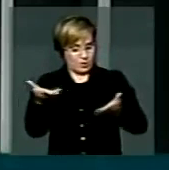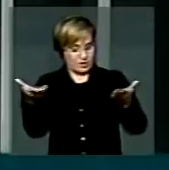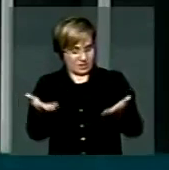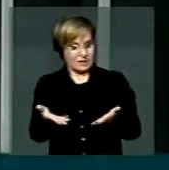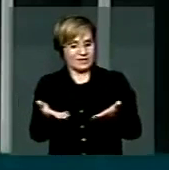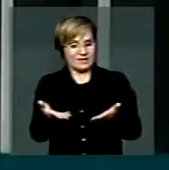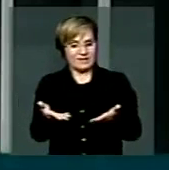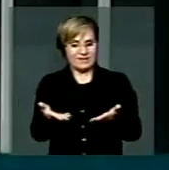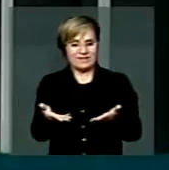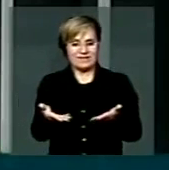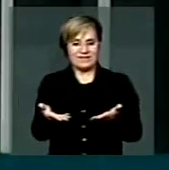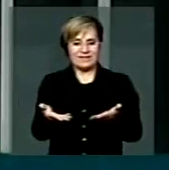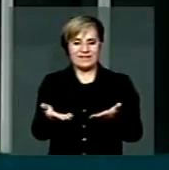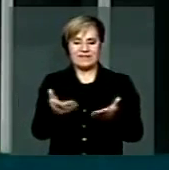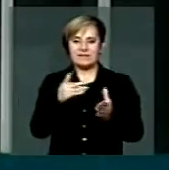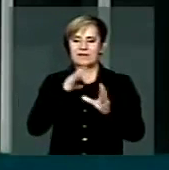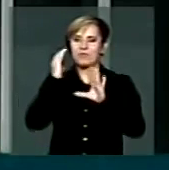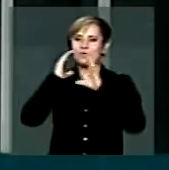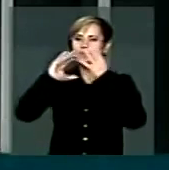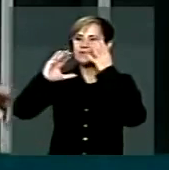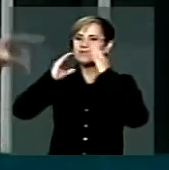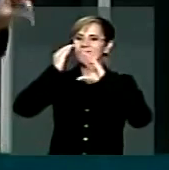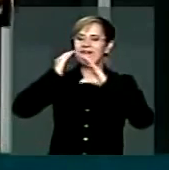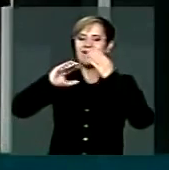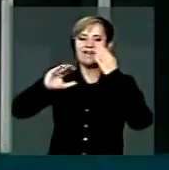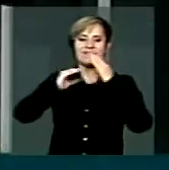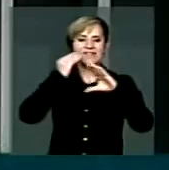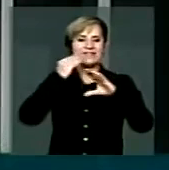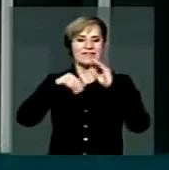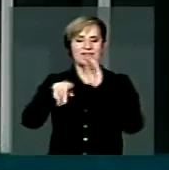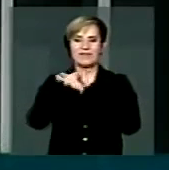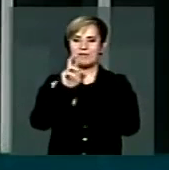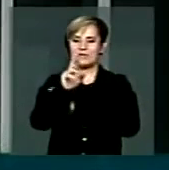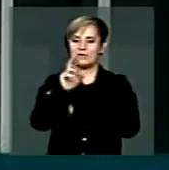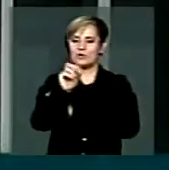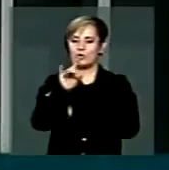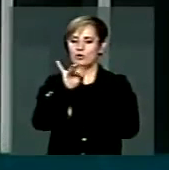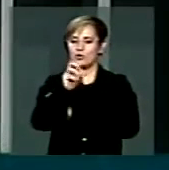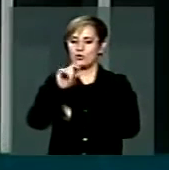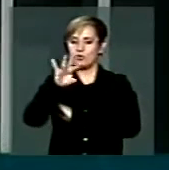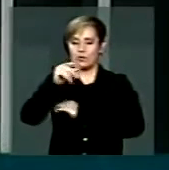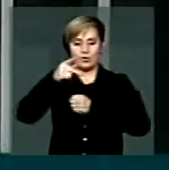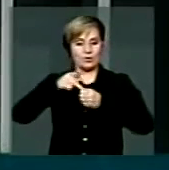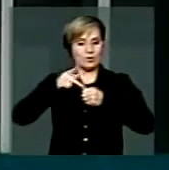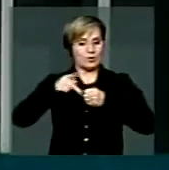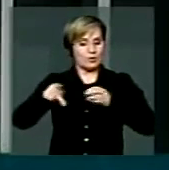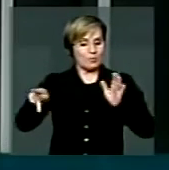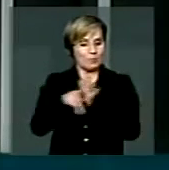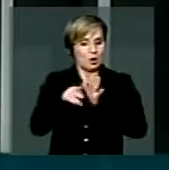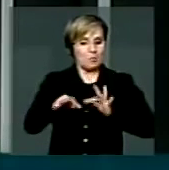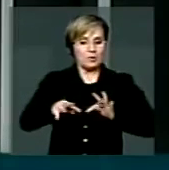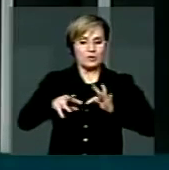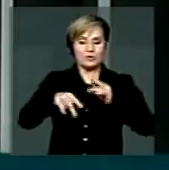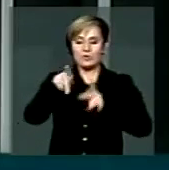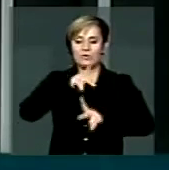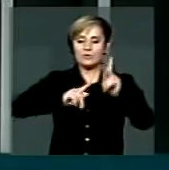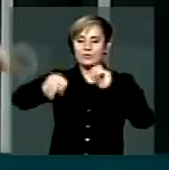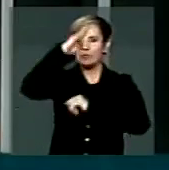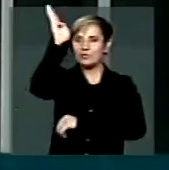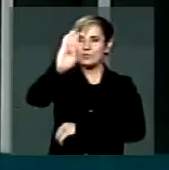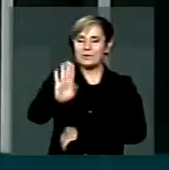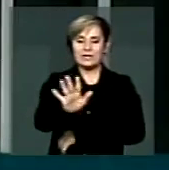cantando que os royalties do petróleo pertencem a todos os brasileiros,